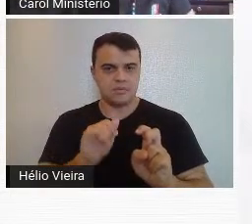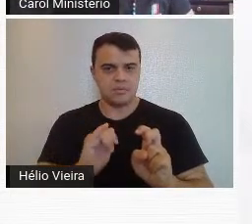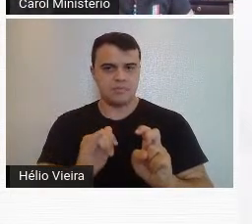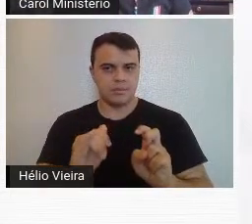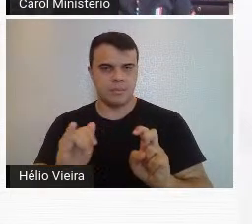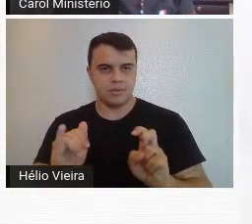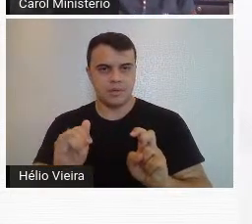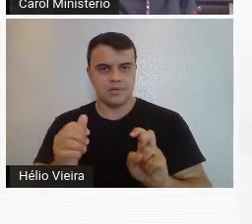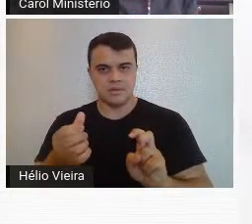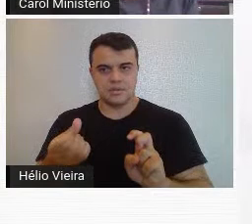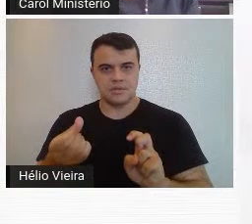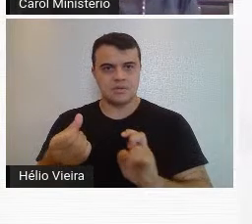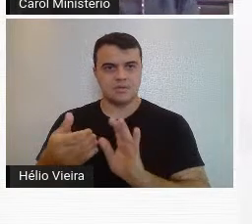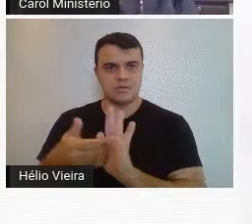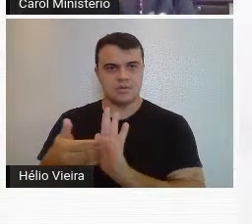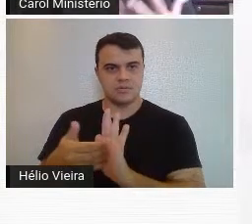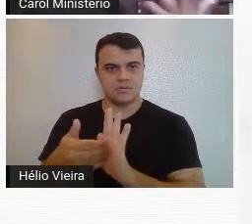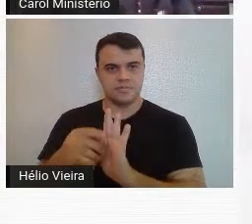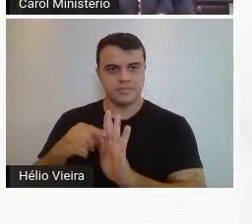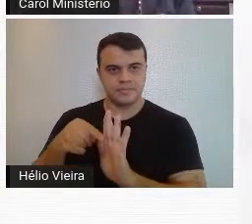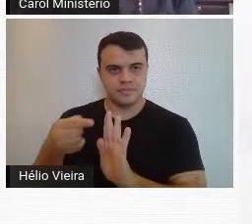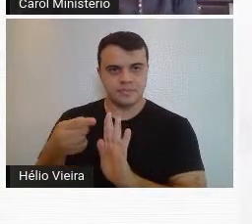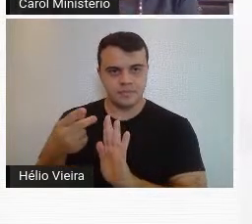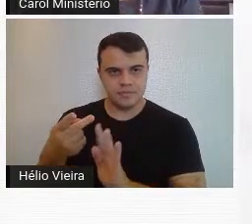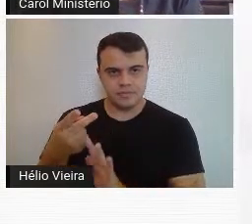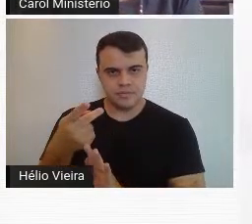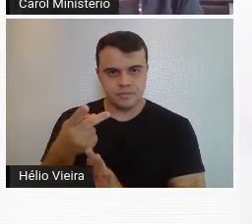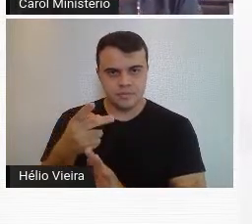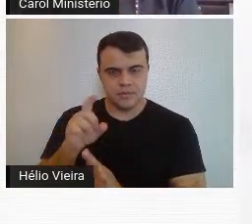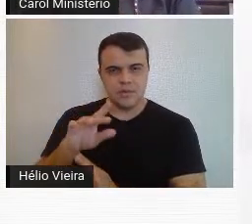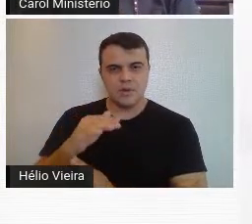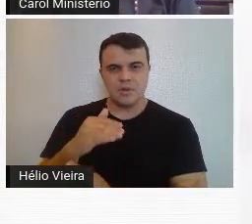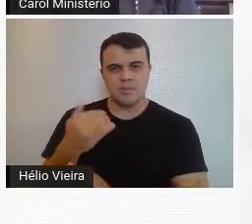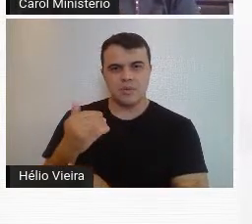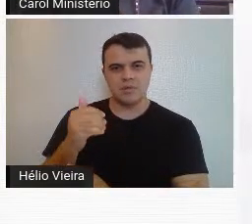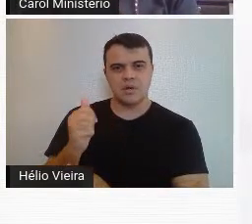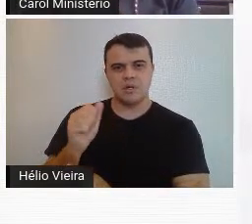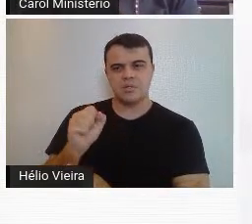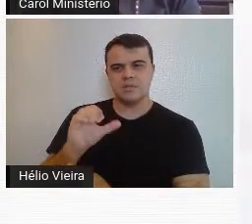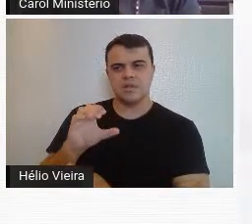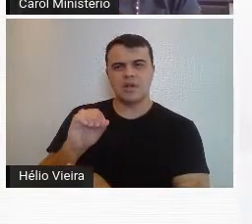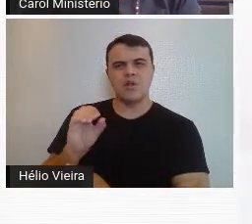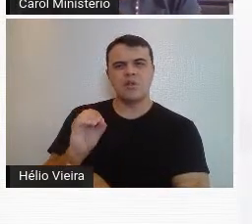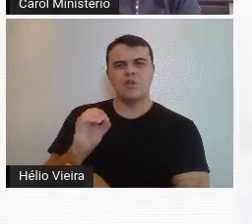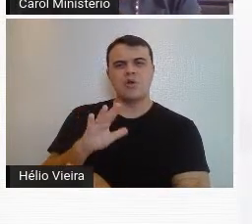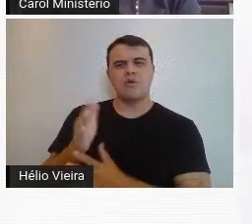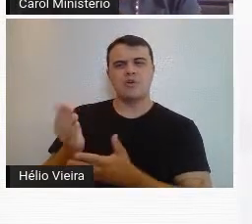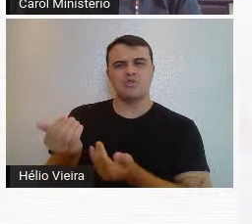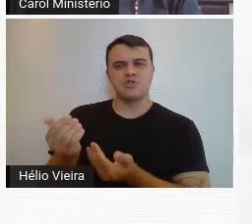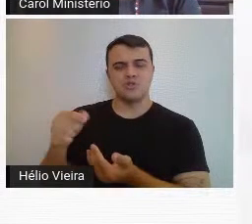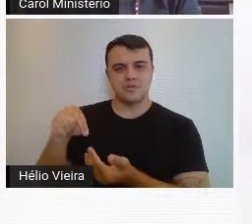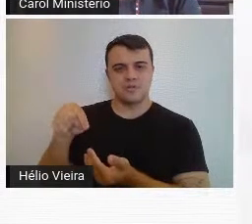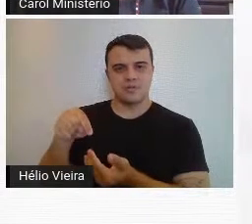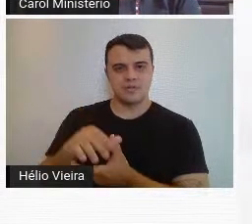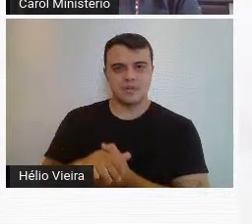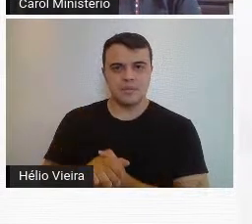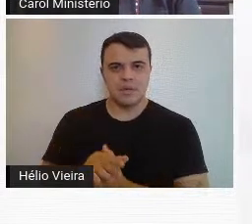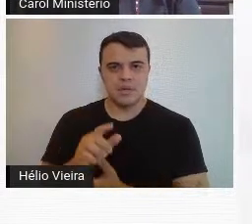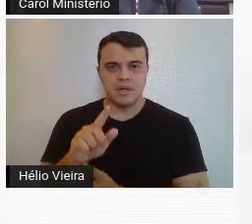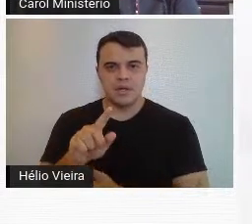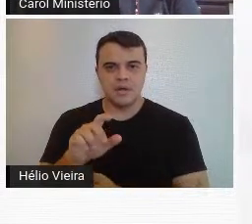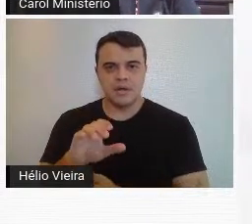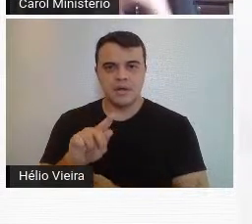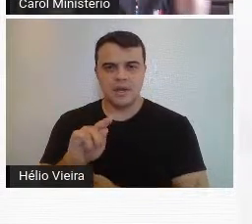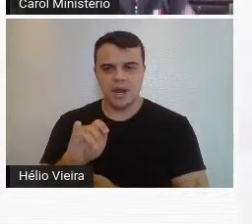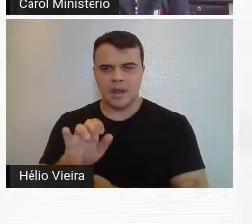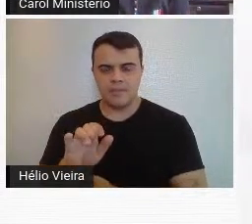seguidos, depois sai um outro número, depois, só em homenagem a essa morte dele, muito precoce, é o Guilhermino César Francisco Inácio Peixoto